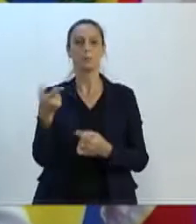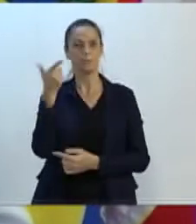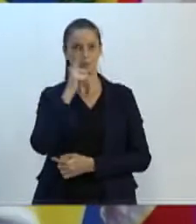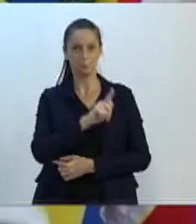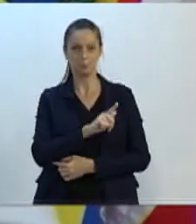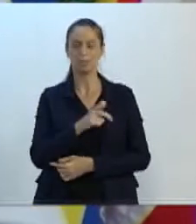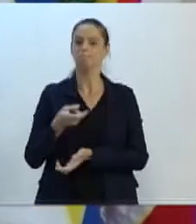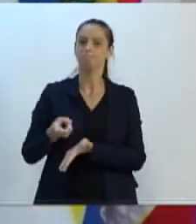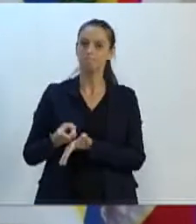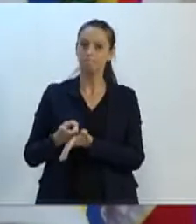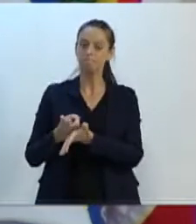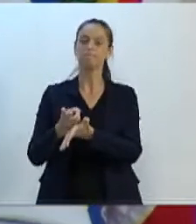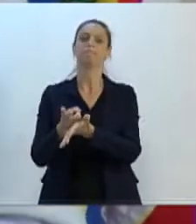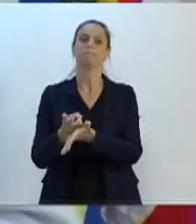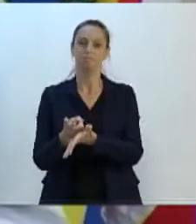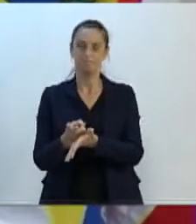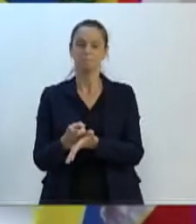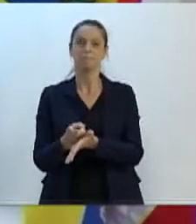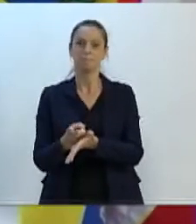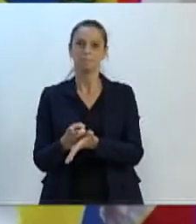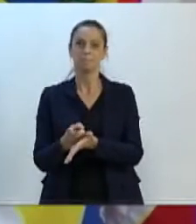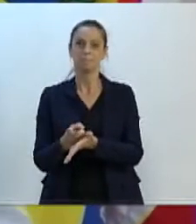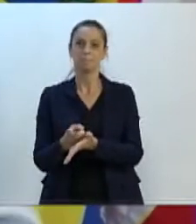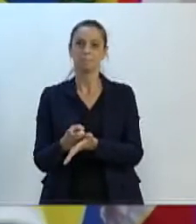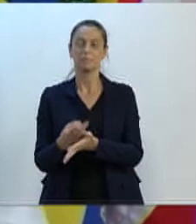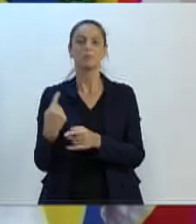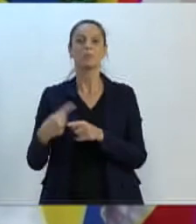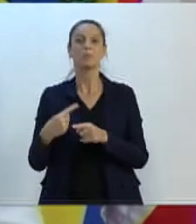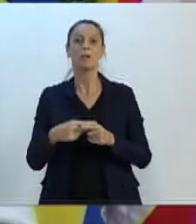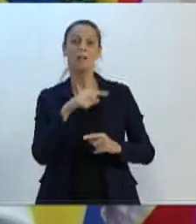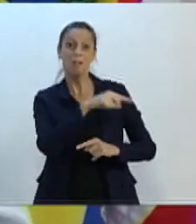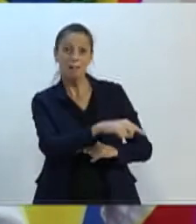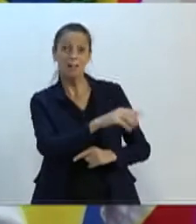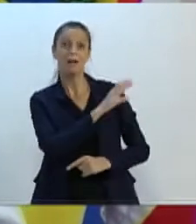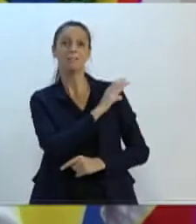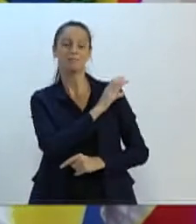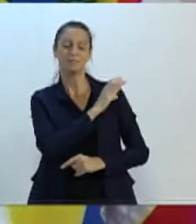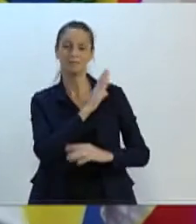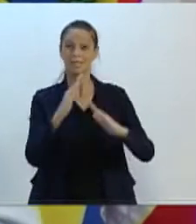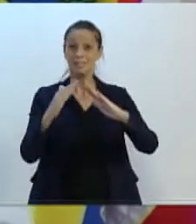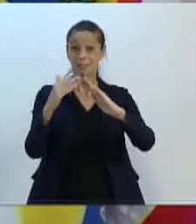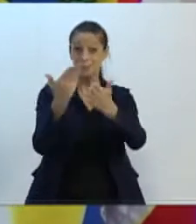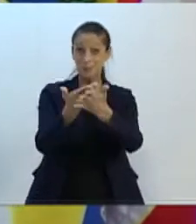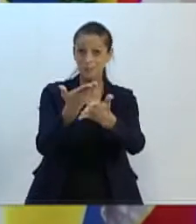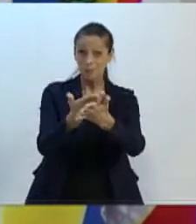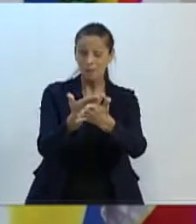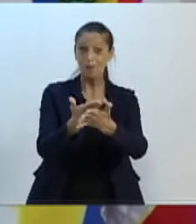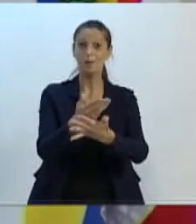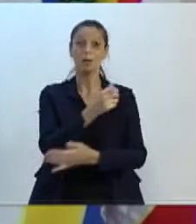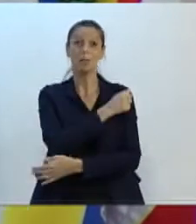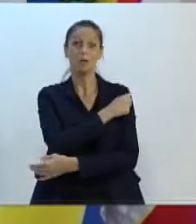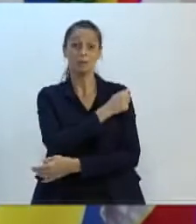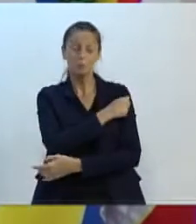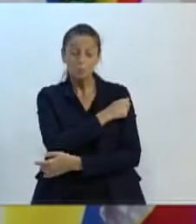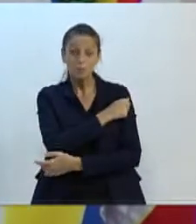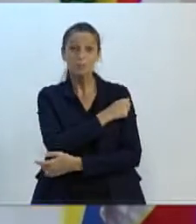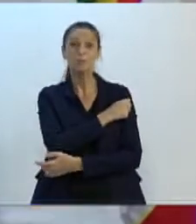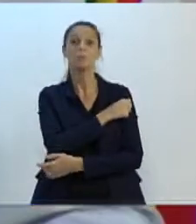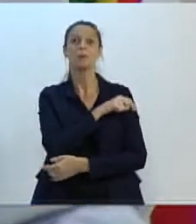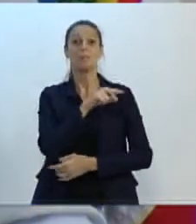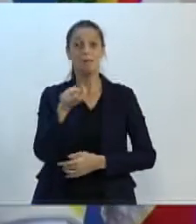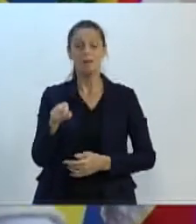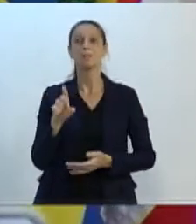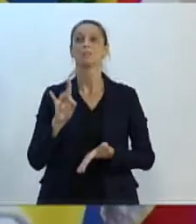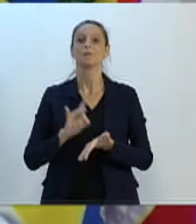continuam, com certeza, aqueles filhos que até então estavam nas fábricas, mas eles estão voltando